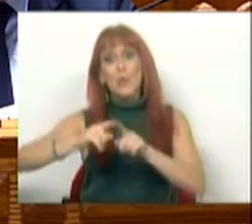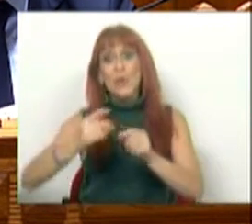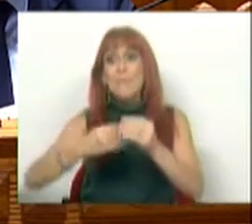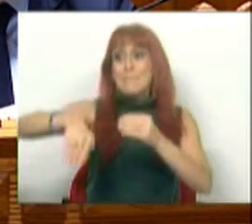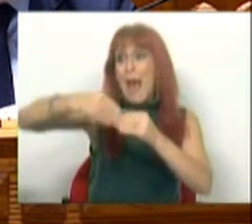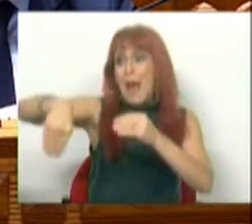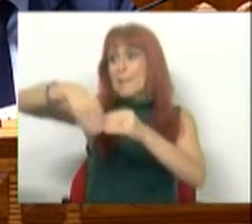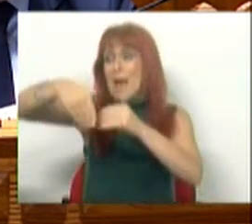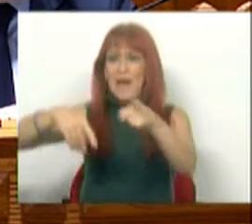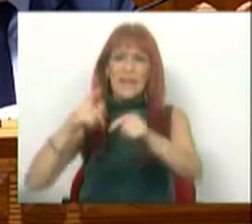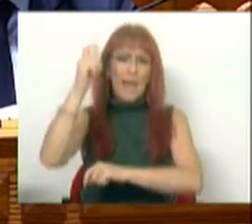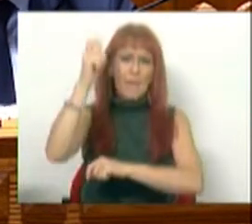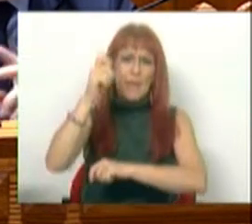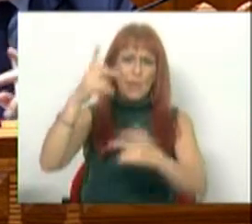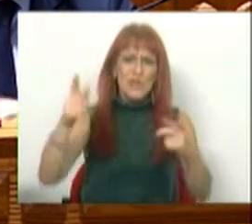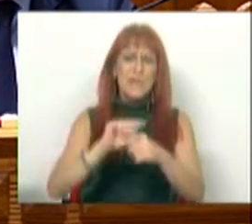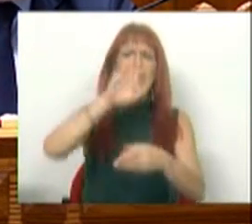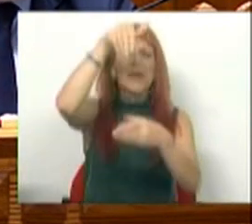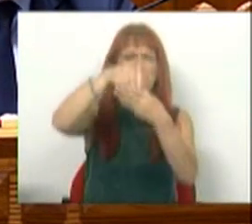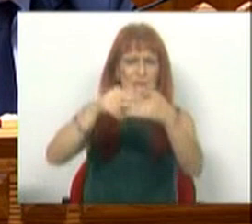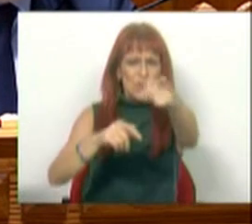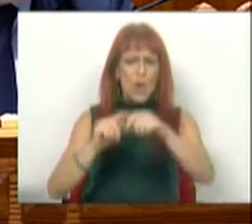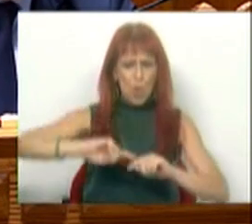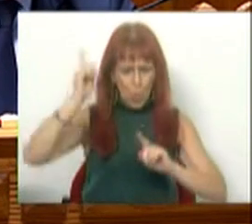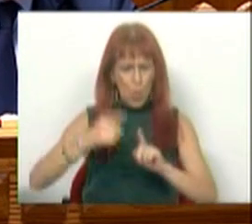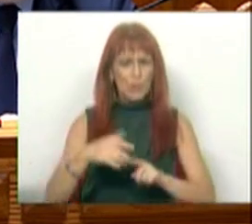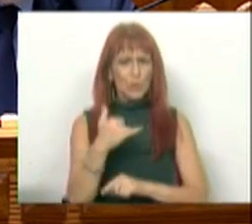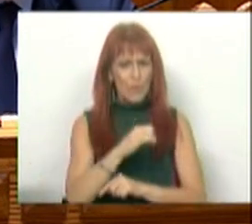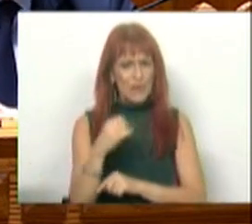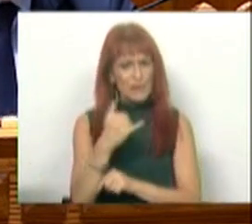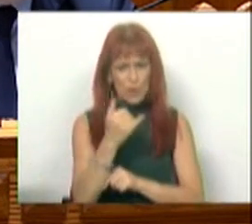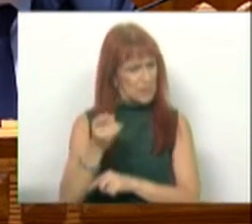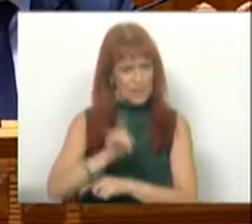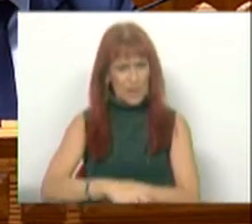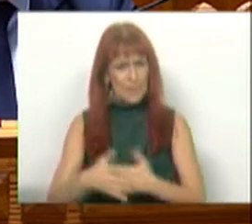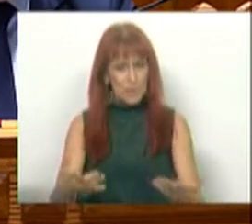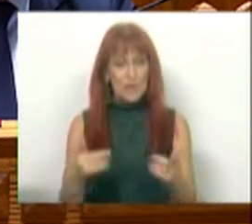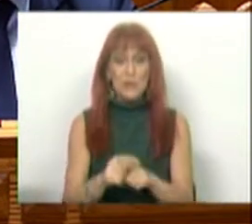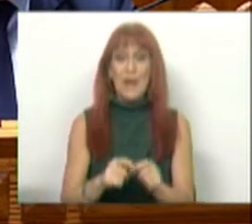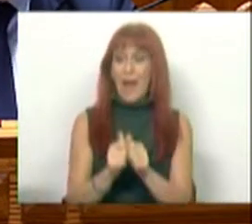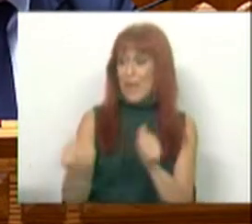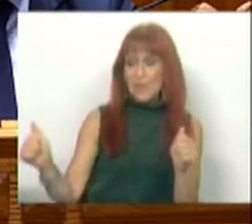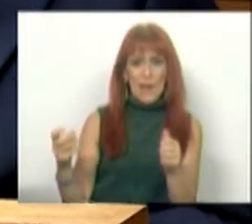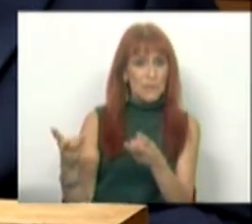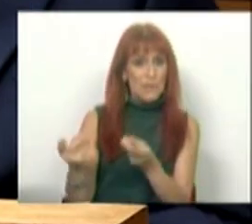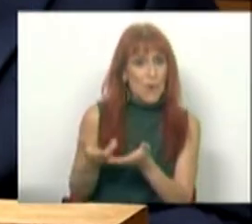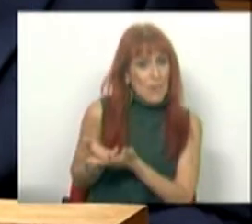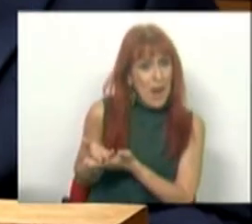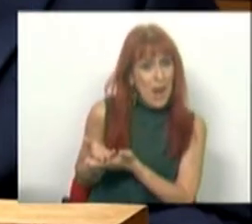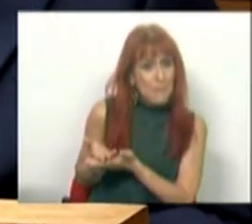extraordinária das pensões, inclusive é neste ano de 2022 e afastarmos-nos da fórmula.